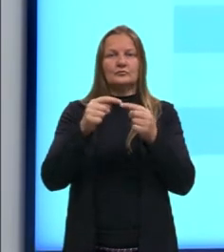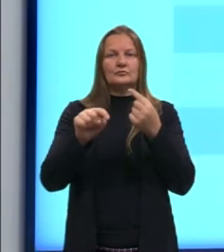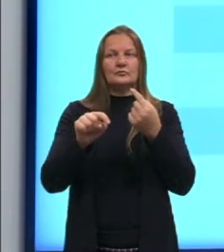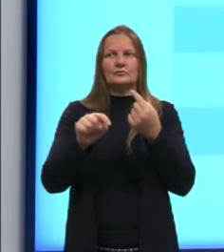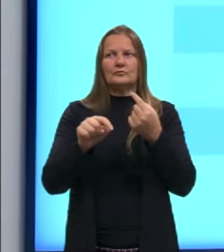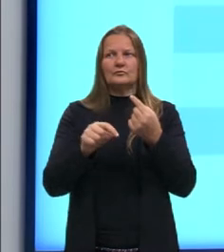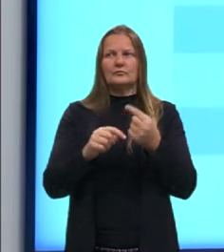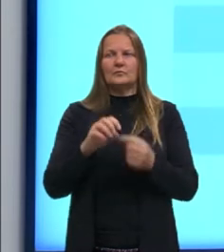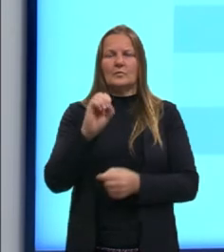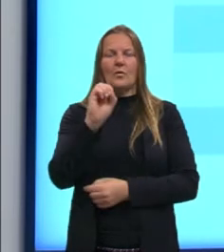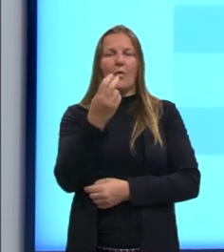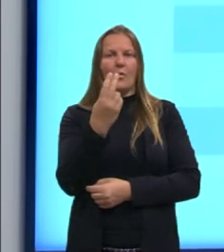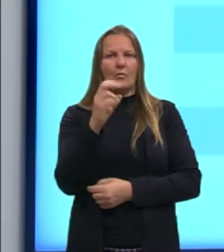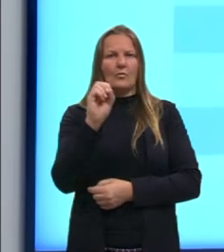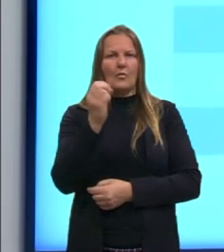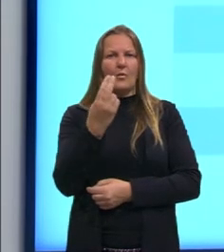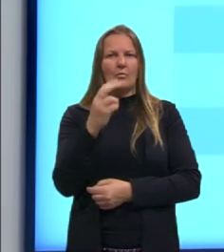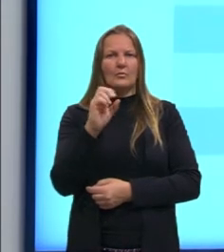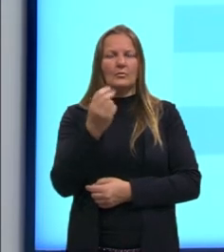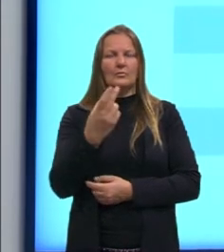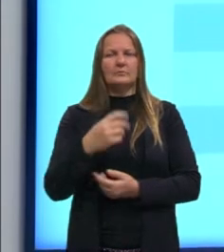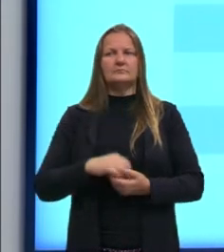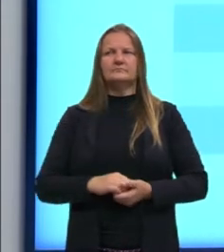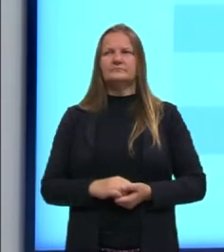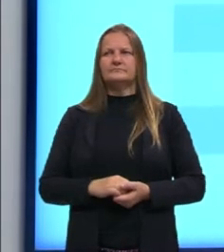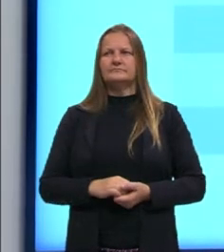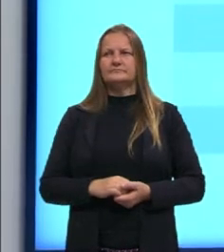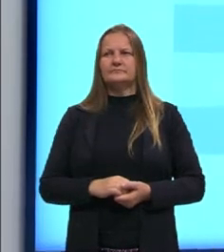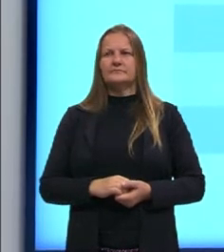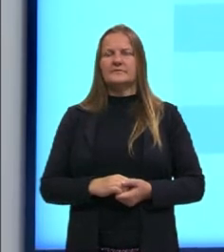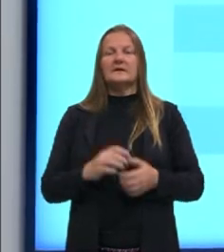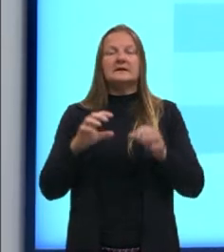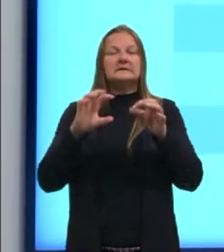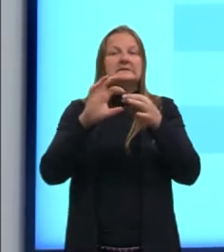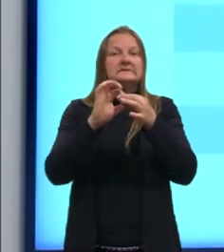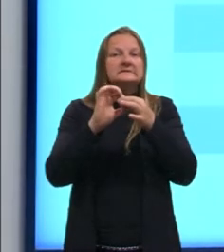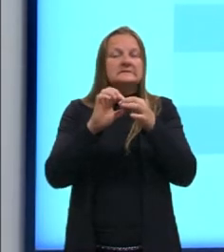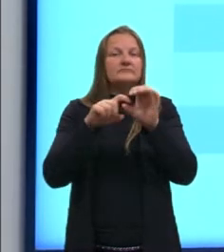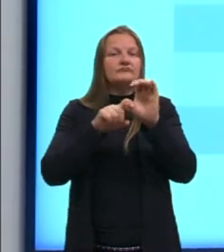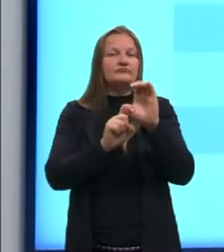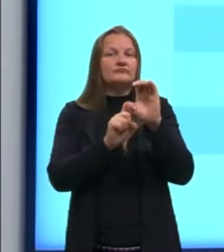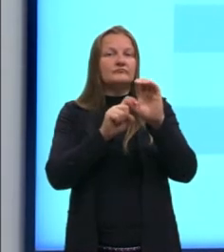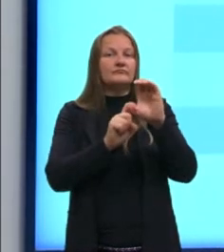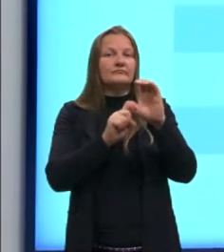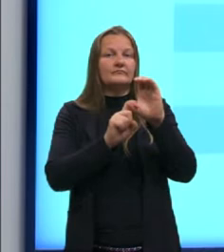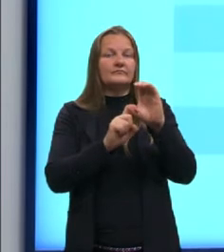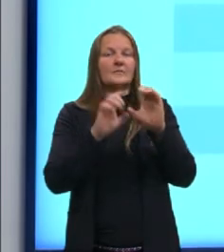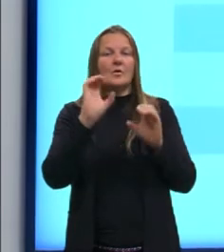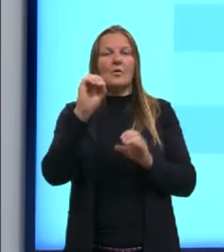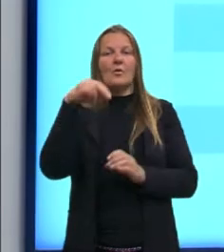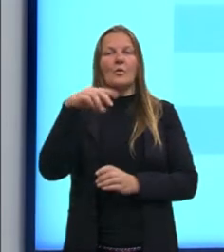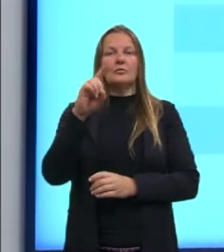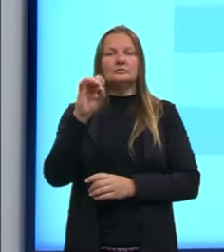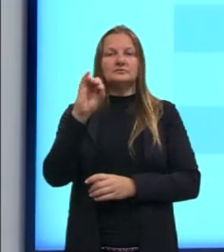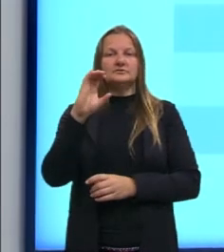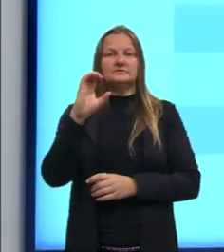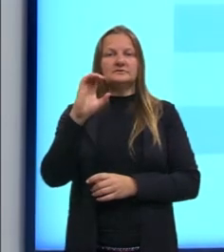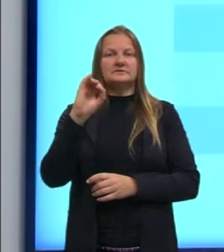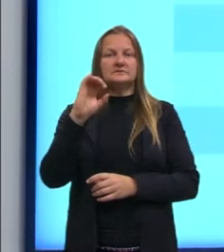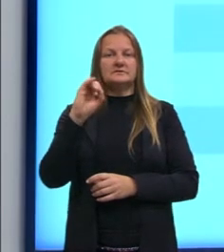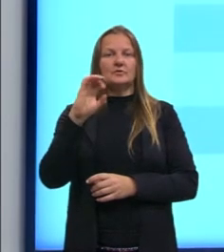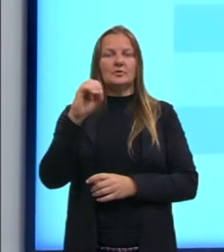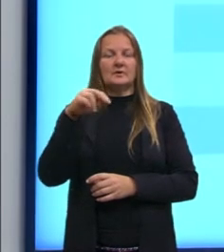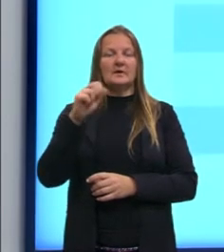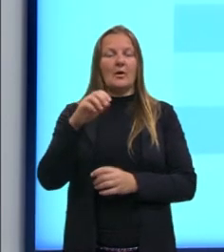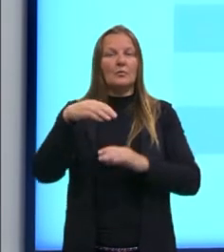o OU. E, por fim, o condicional e o bicondicional. O condicional, na matemática, nós